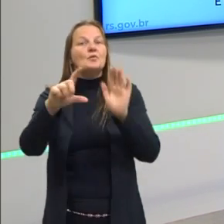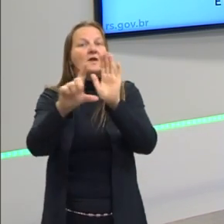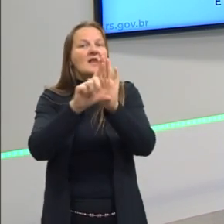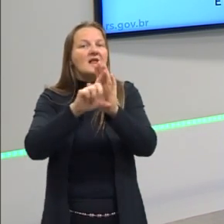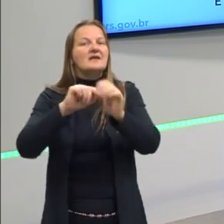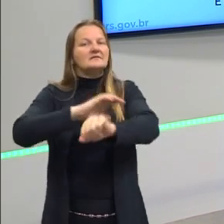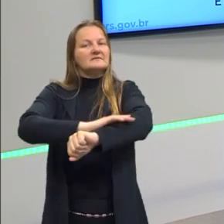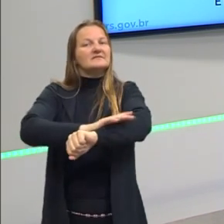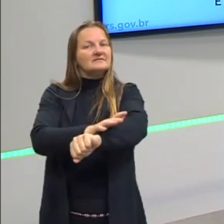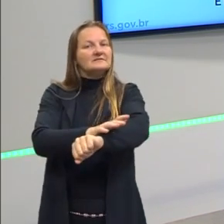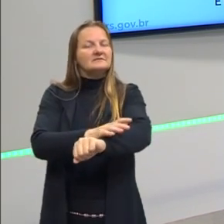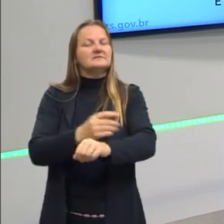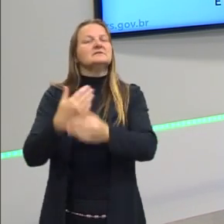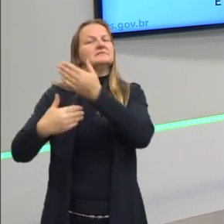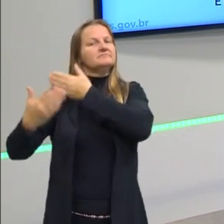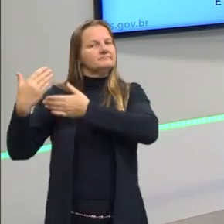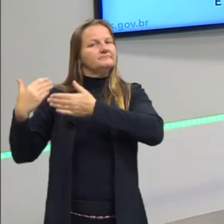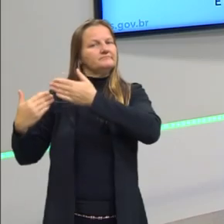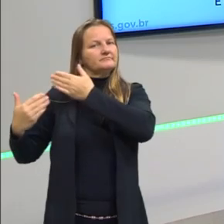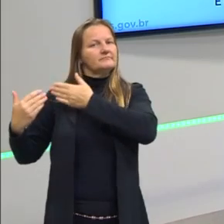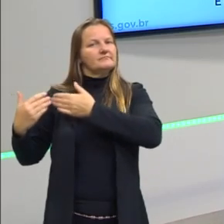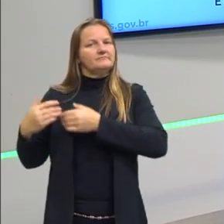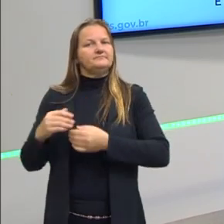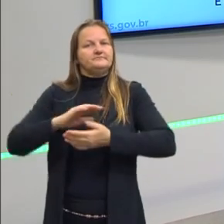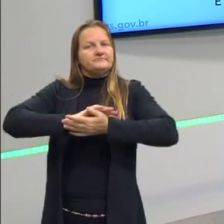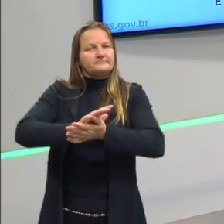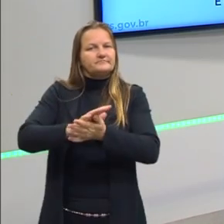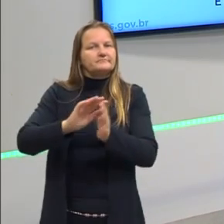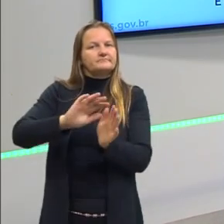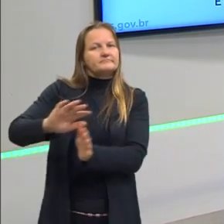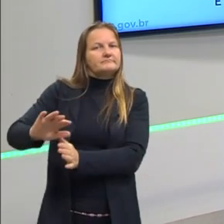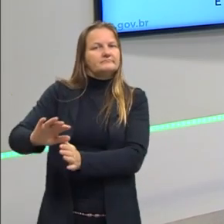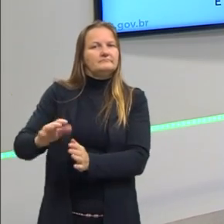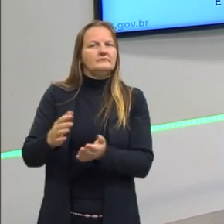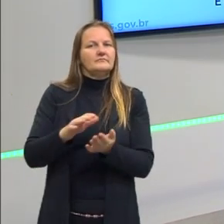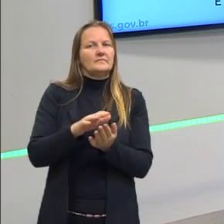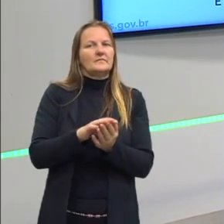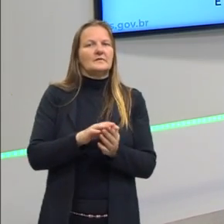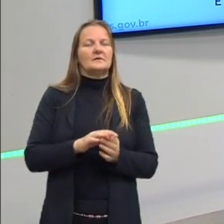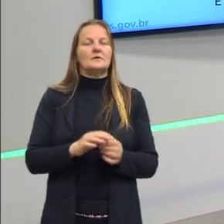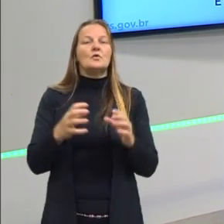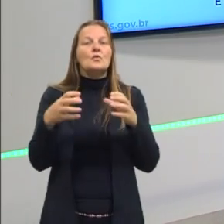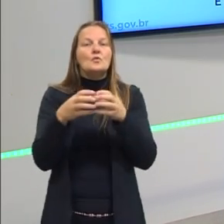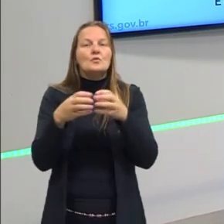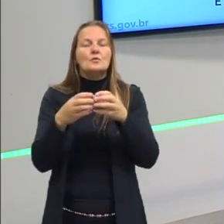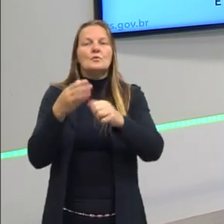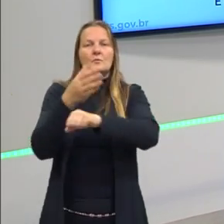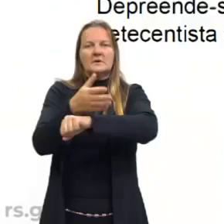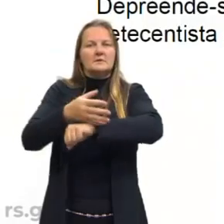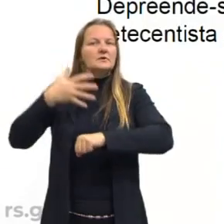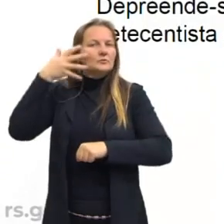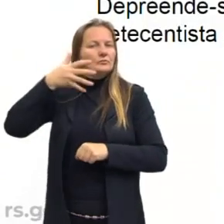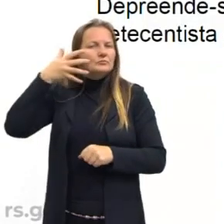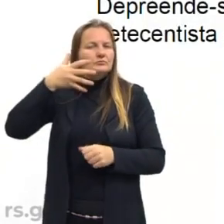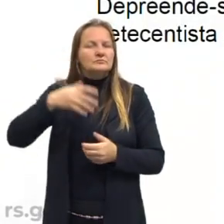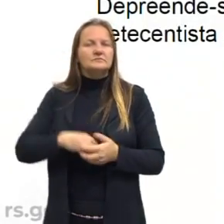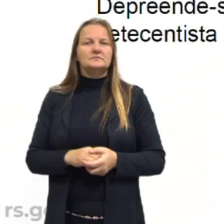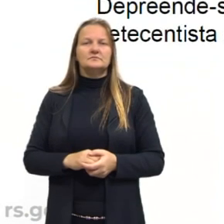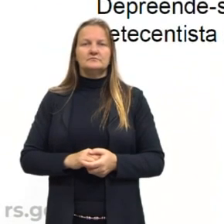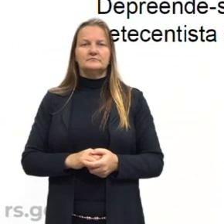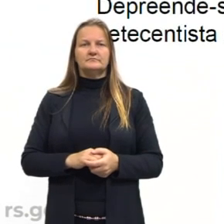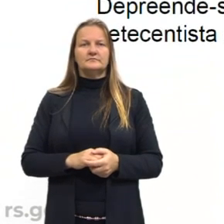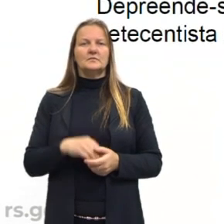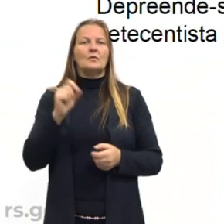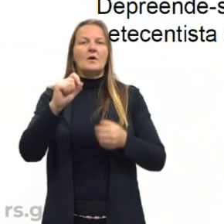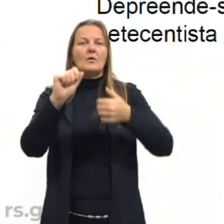racistas na época que excluíam essas pessoas, esses grupos da participação política. E vamos